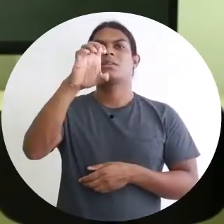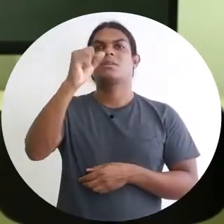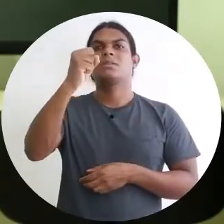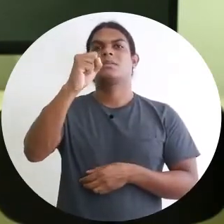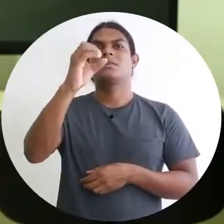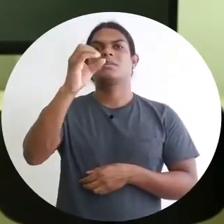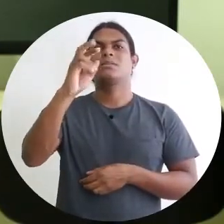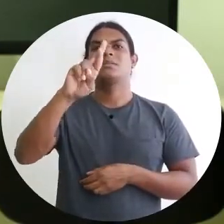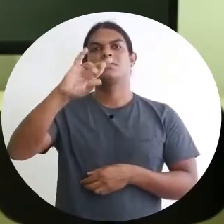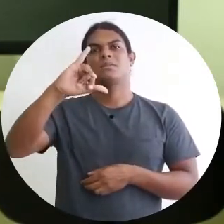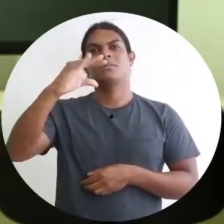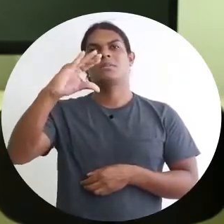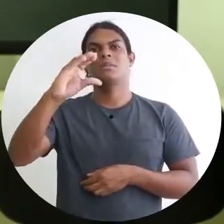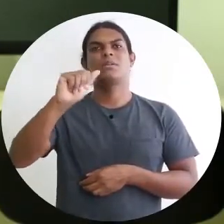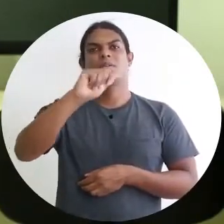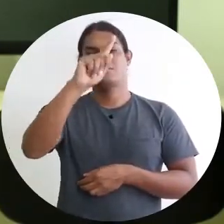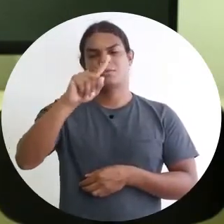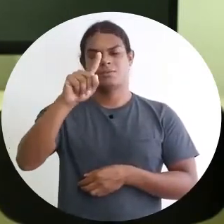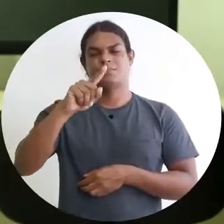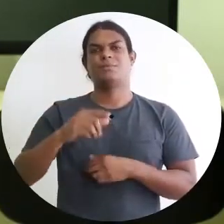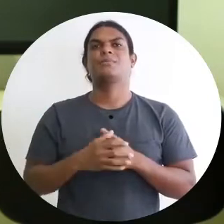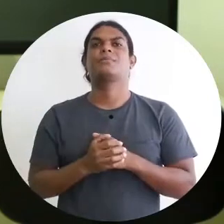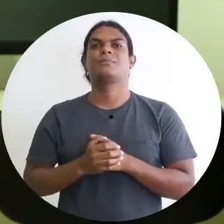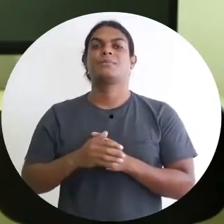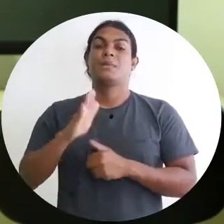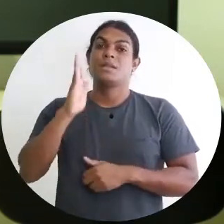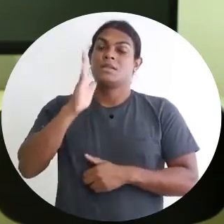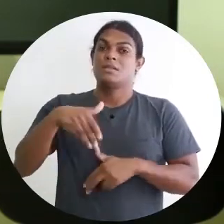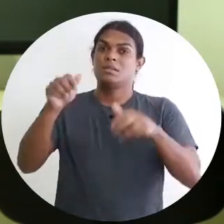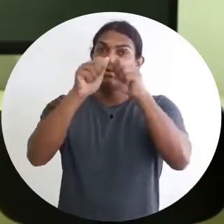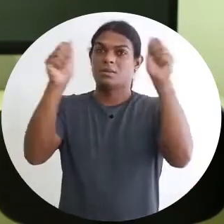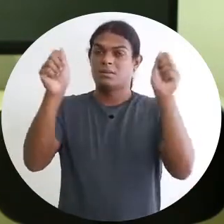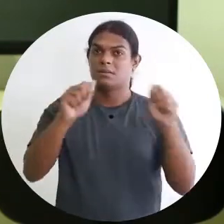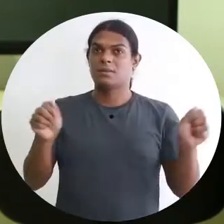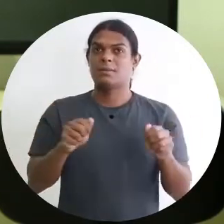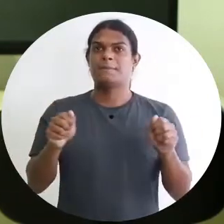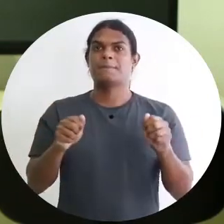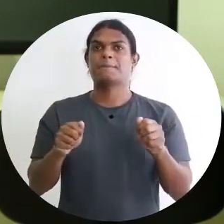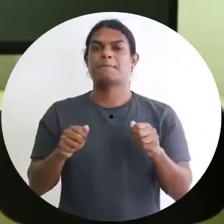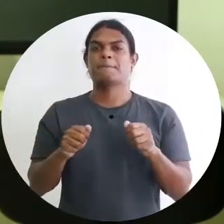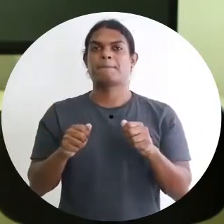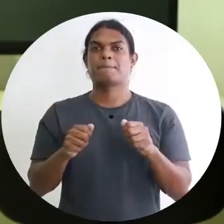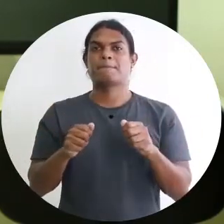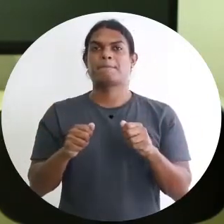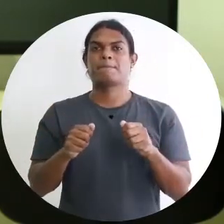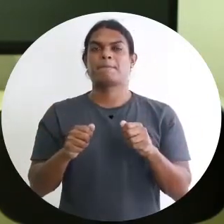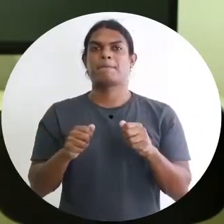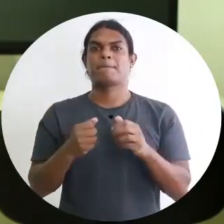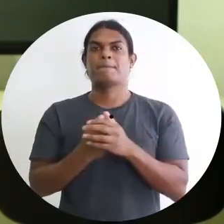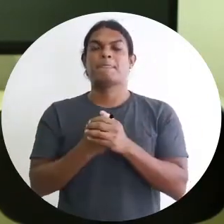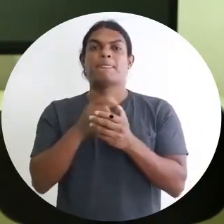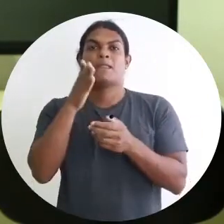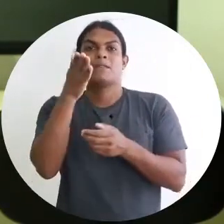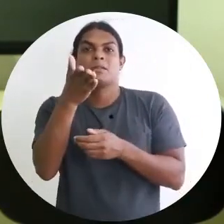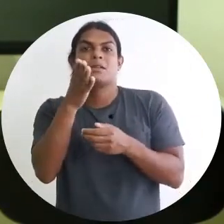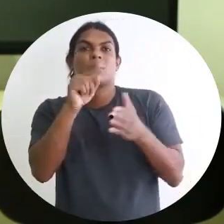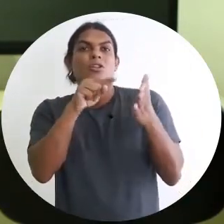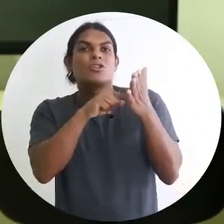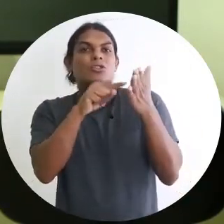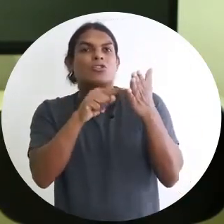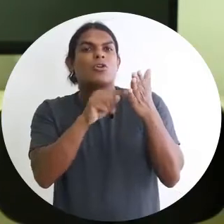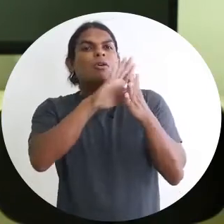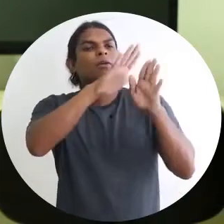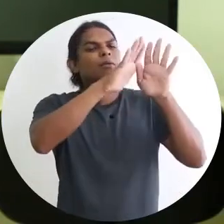relevantes dessa imagem. Já as esculturas, elas por si só, a gente toca as esculturas, a gente